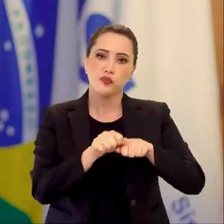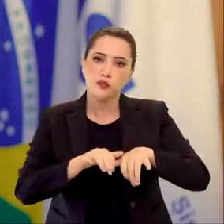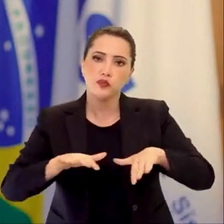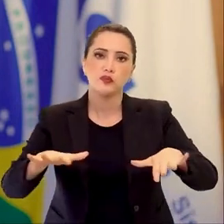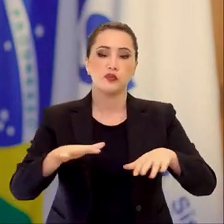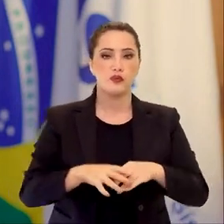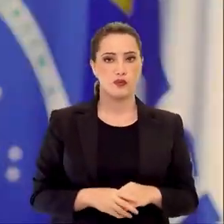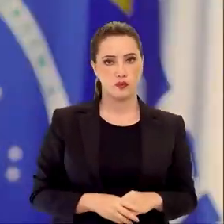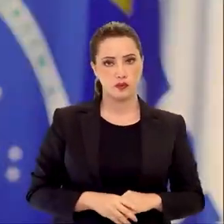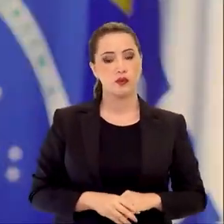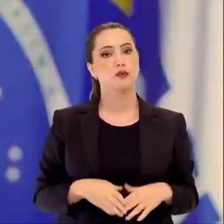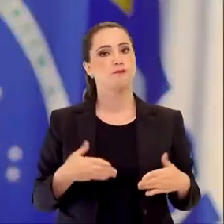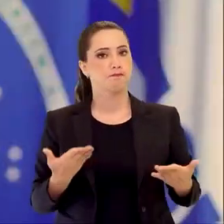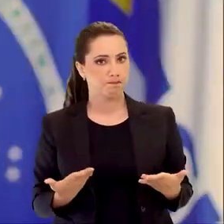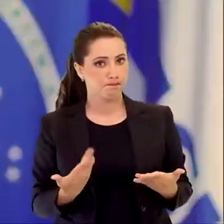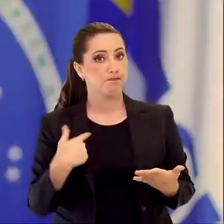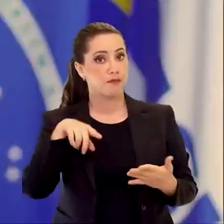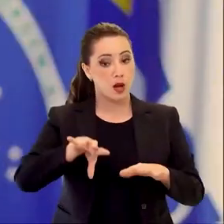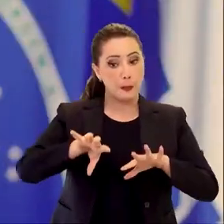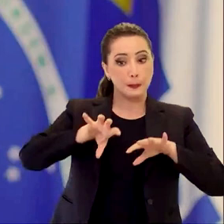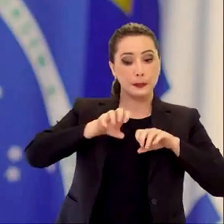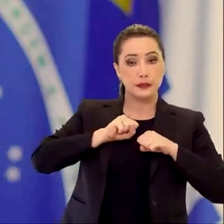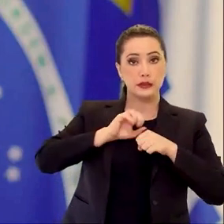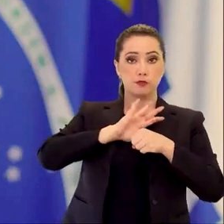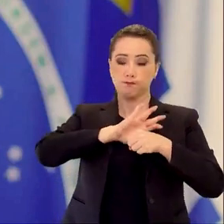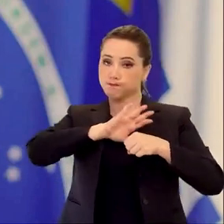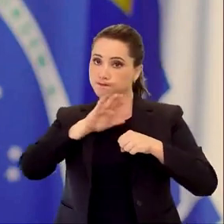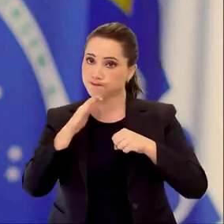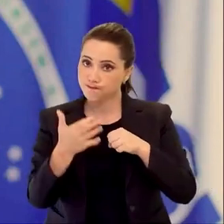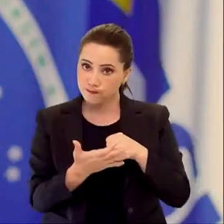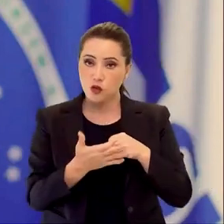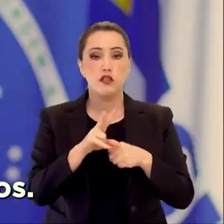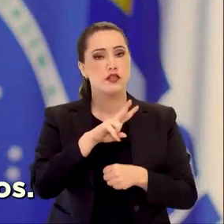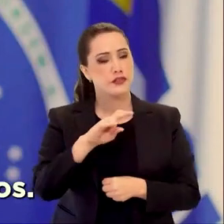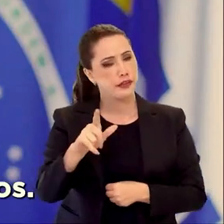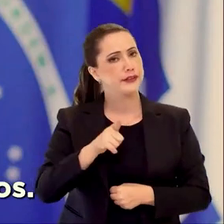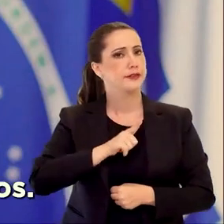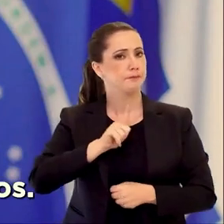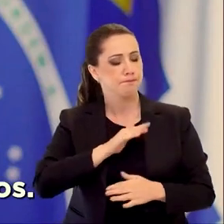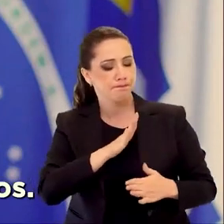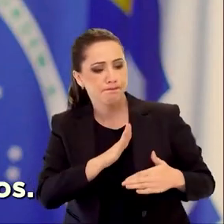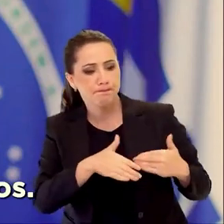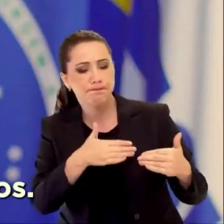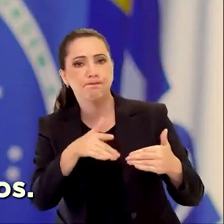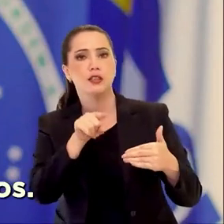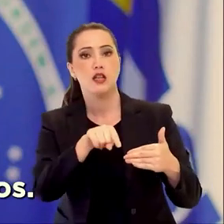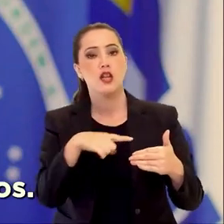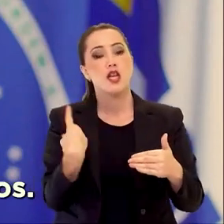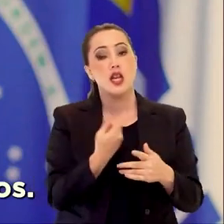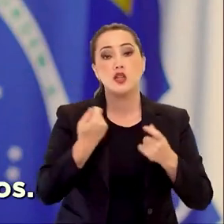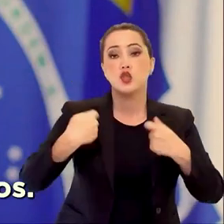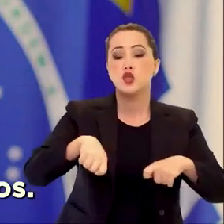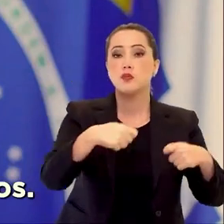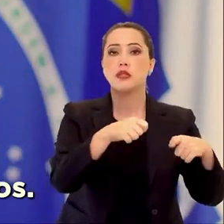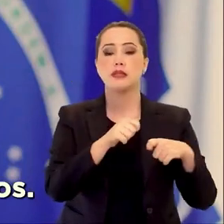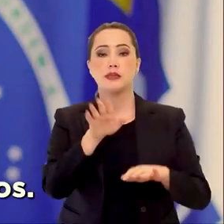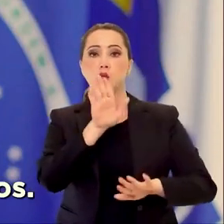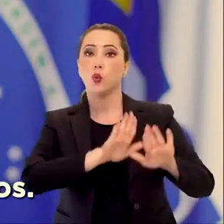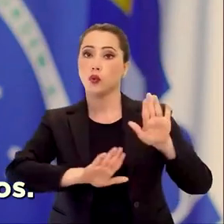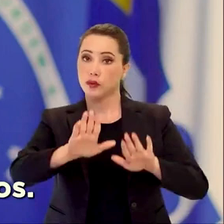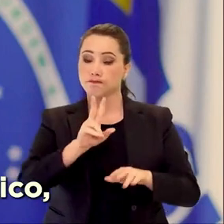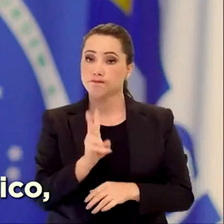infecciosas. As infecções pelo vírus Sars-CoV-2 vão continuar e devemos manter